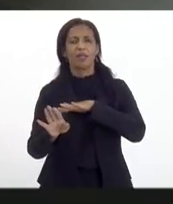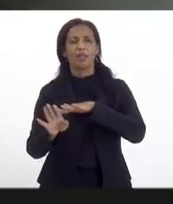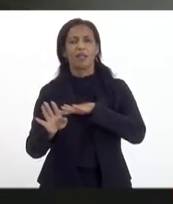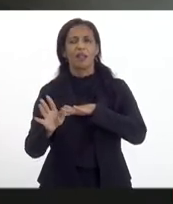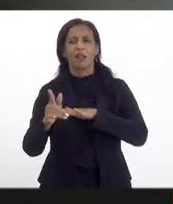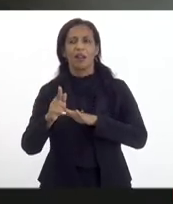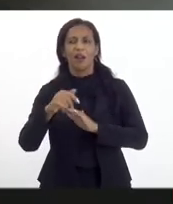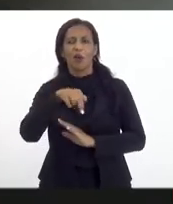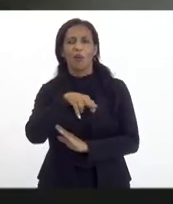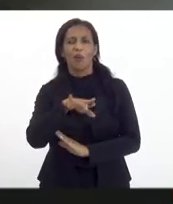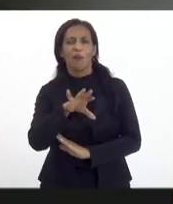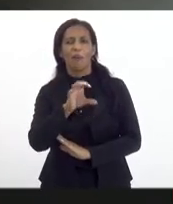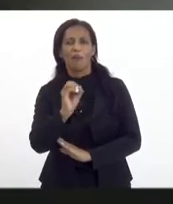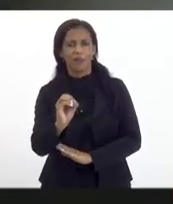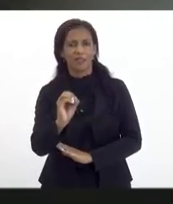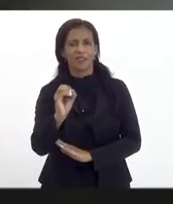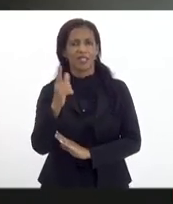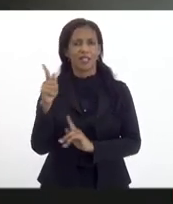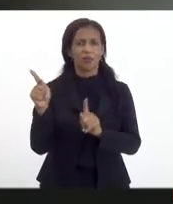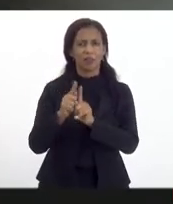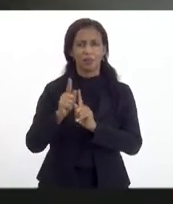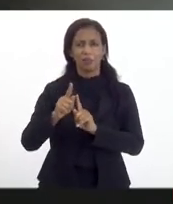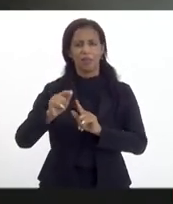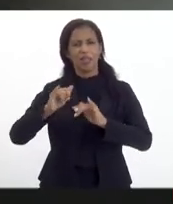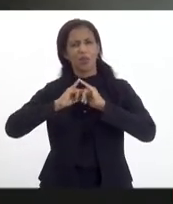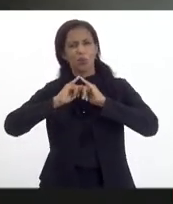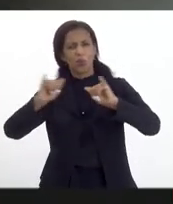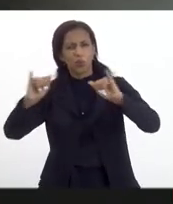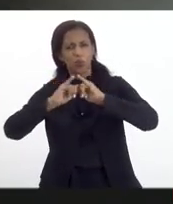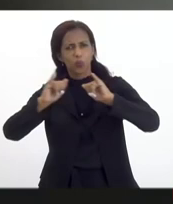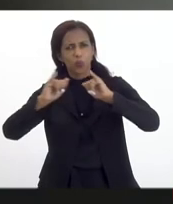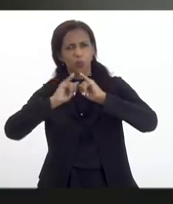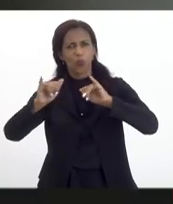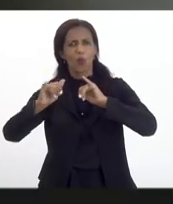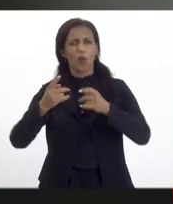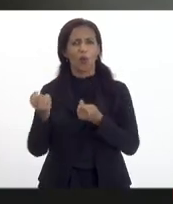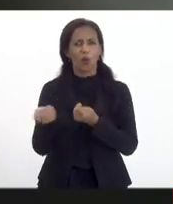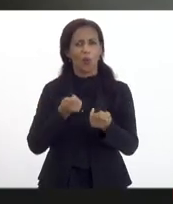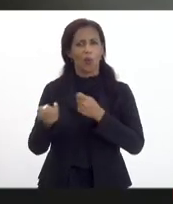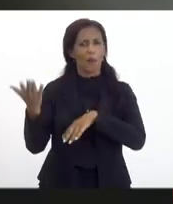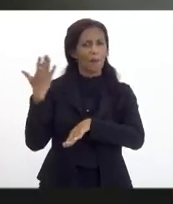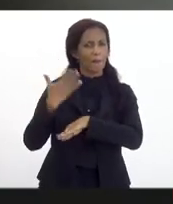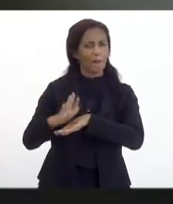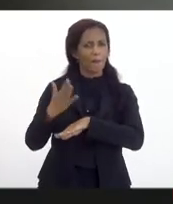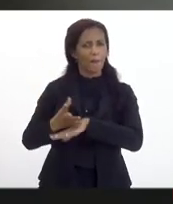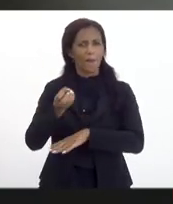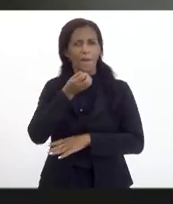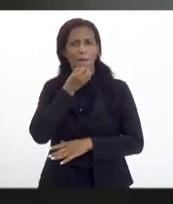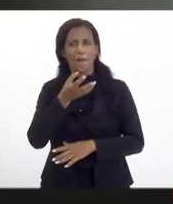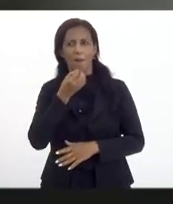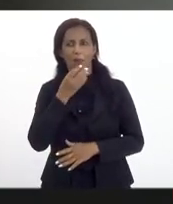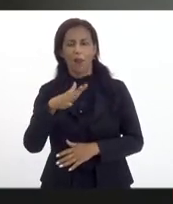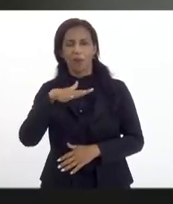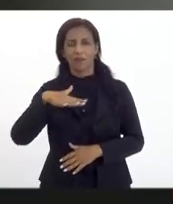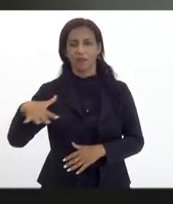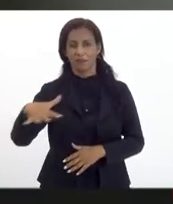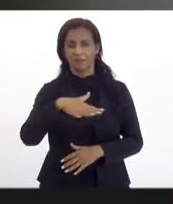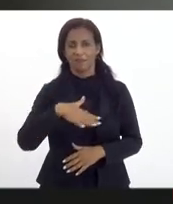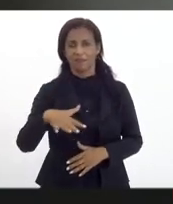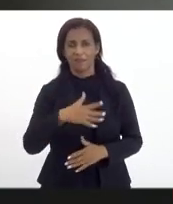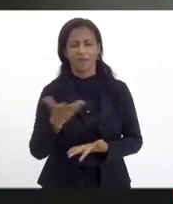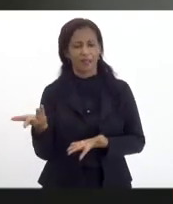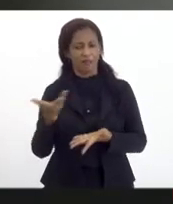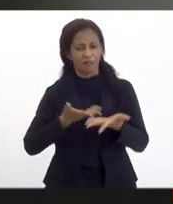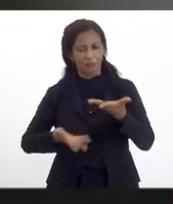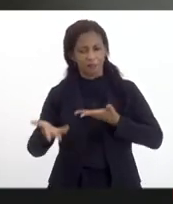local, Marcelo Godinho, do jornal atual, que divulga várias atividades econômicas, as boas práticas empreendedoras, presidente, aí da região. Isso é muito importante com a